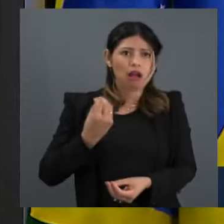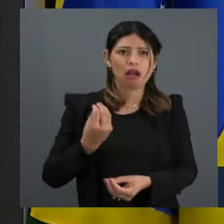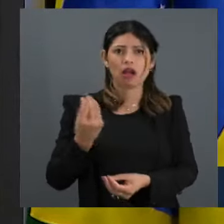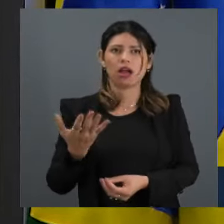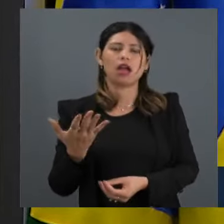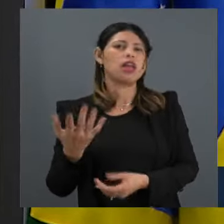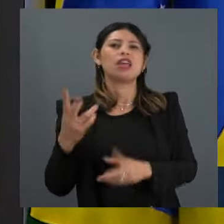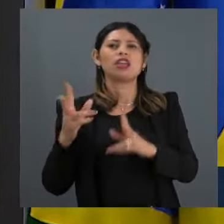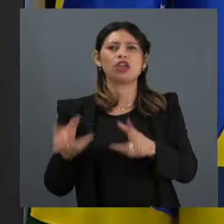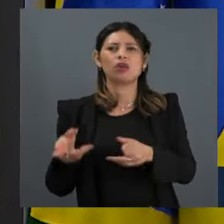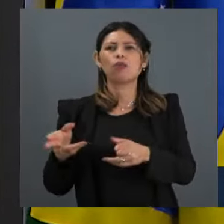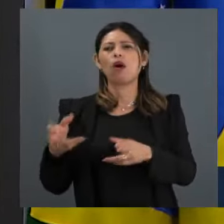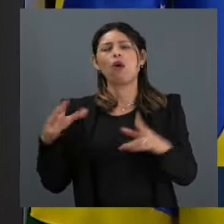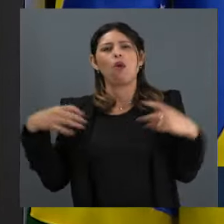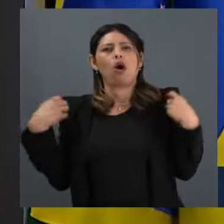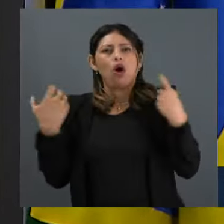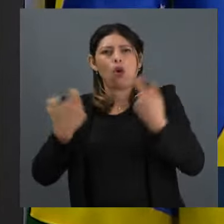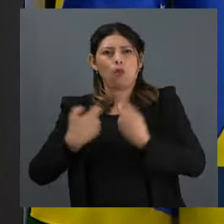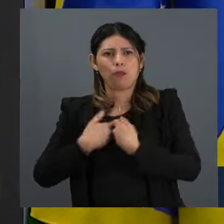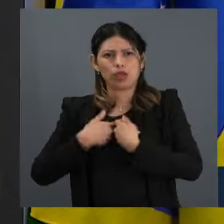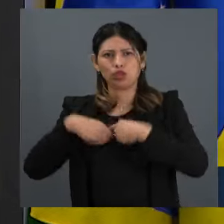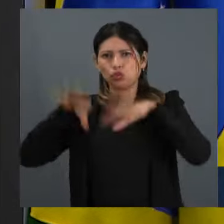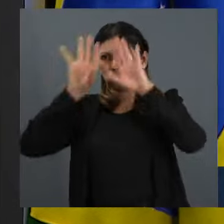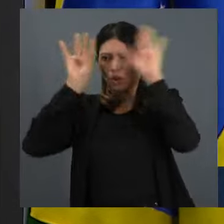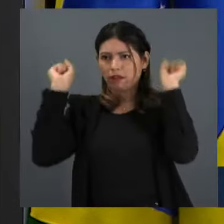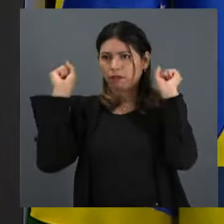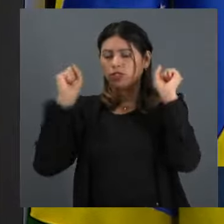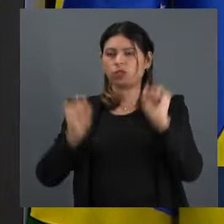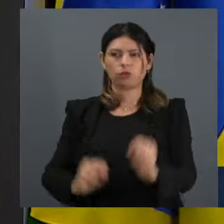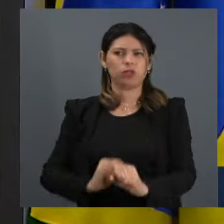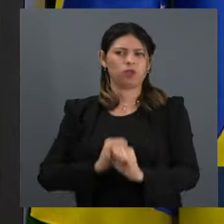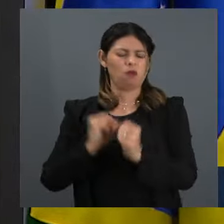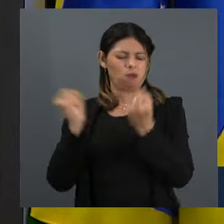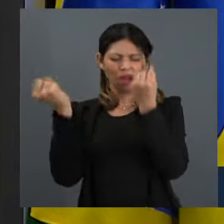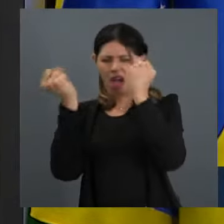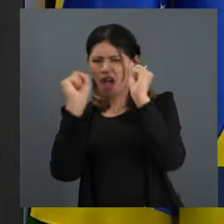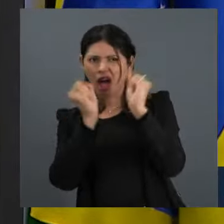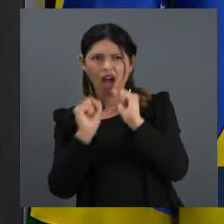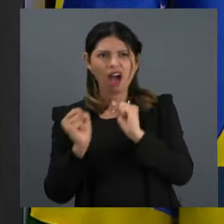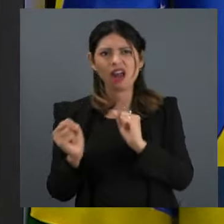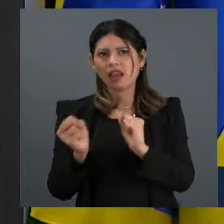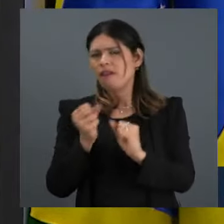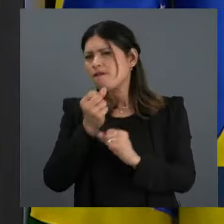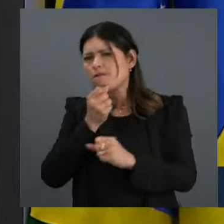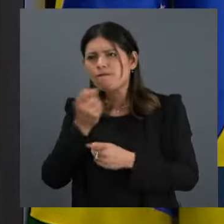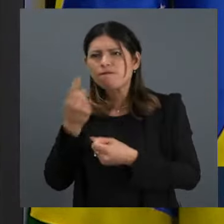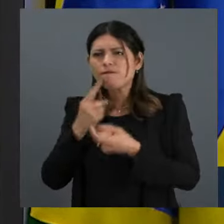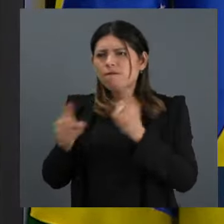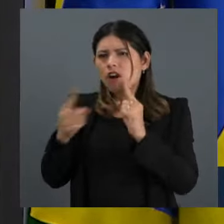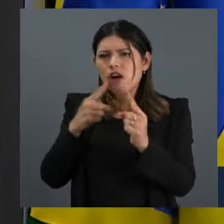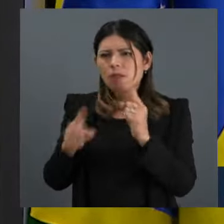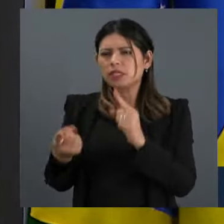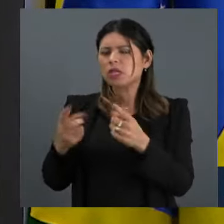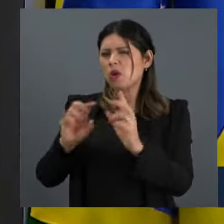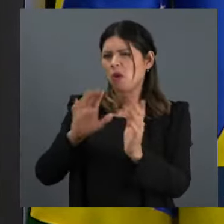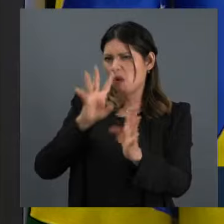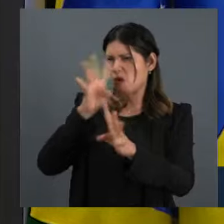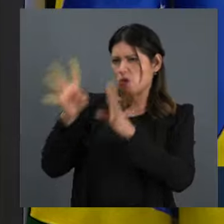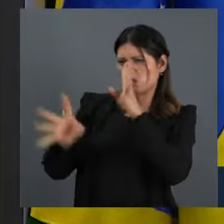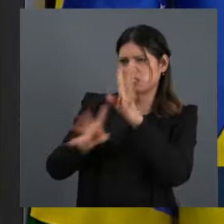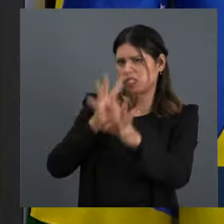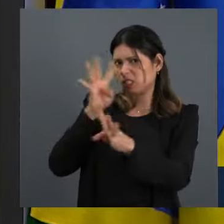alguns ministros do TSF que não suportam qualquer crítica, mesmo quando apontam para decisões abusivas que